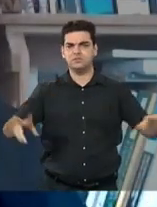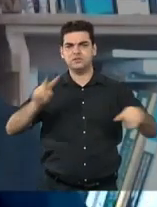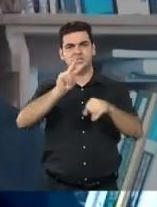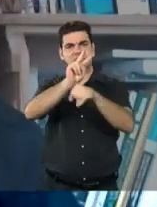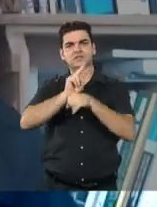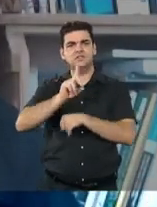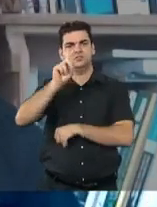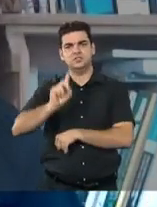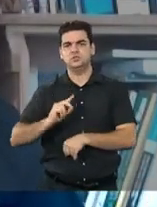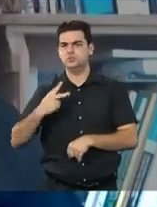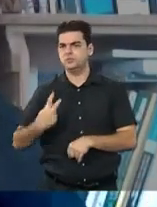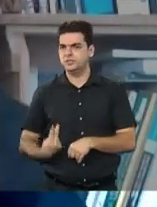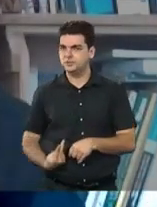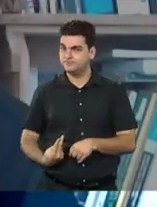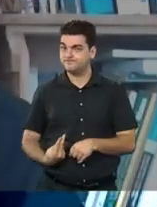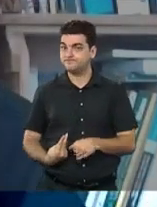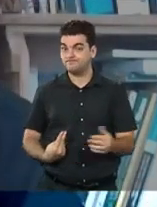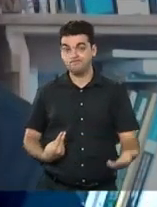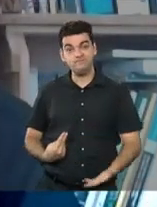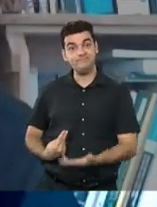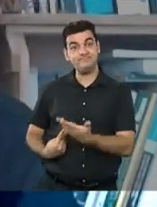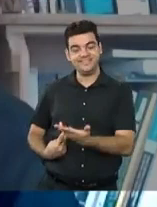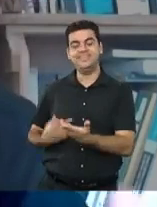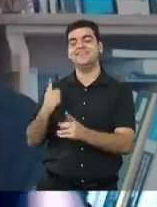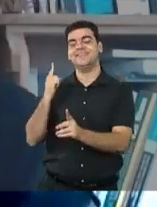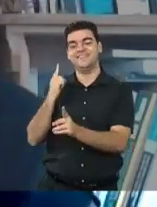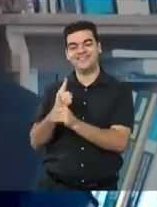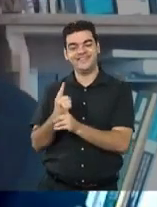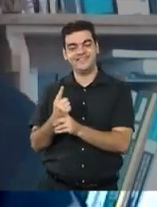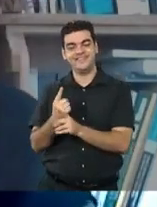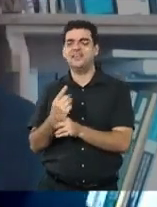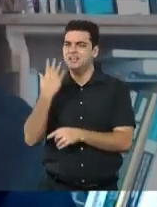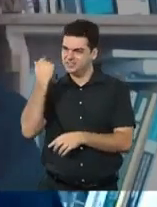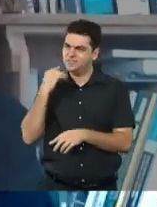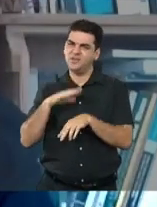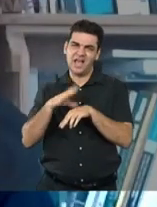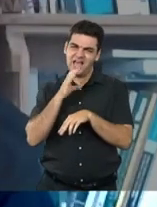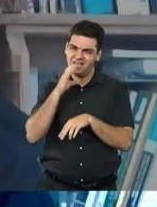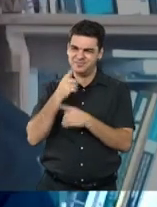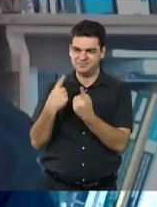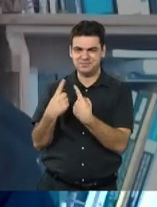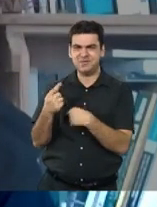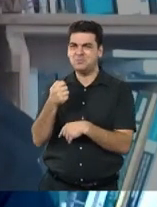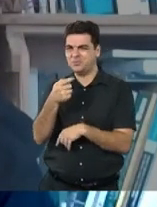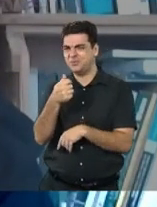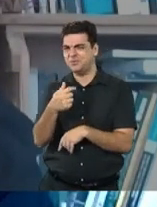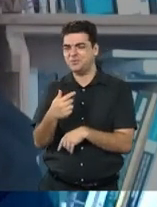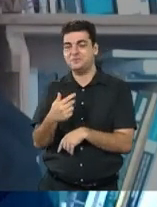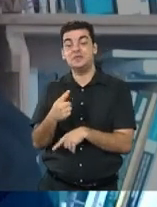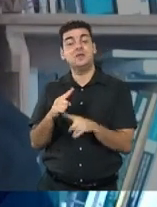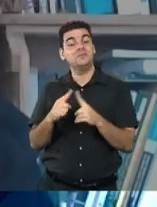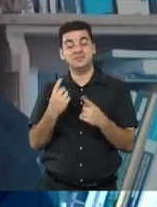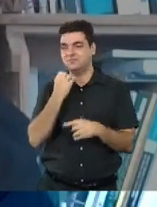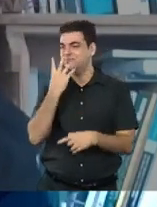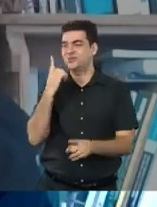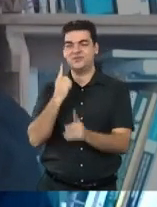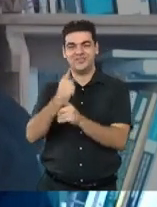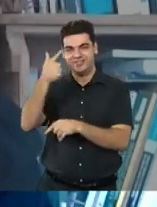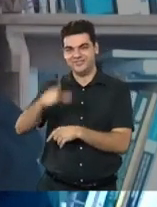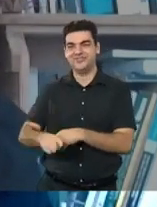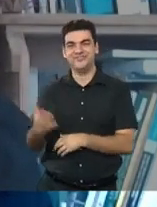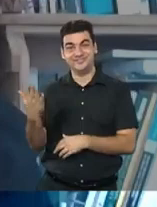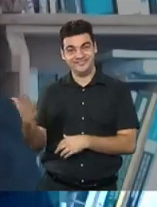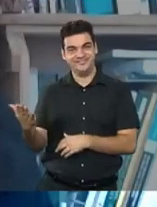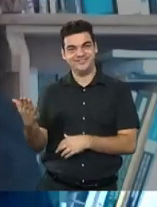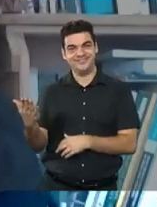defesa dos direitos humanos. E a companheira esteve aqui, tive o prazer de conhecer rapidamente ali, mas me sinto muito honrado de estar